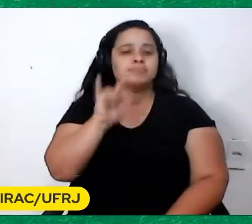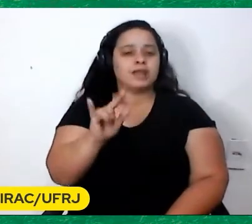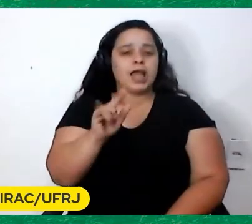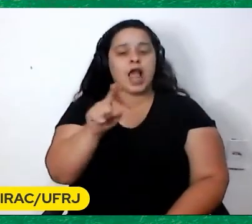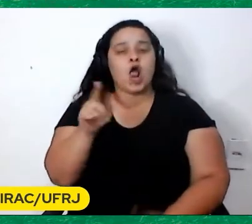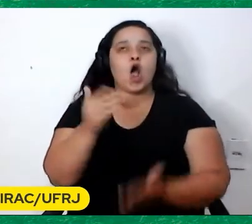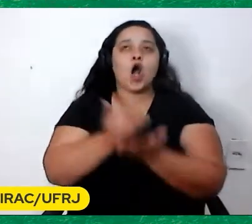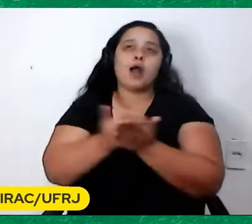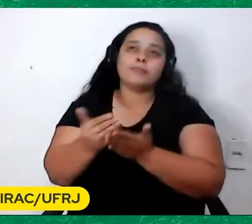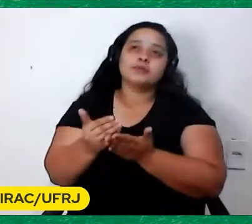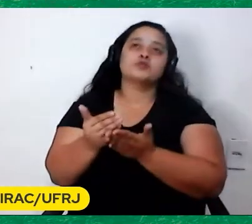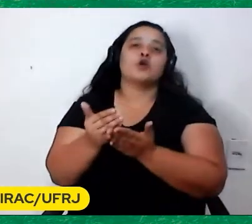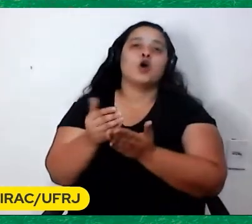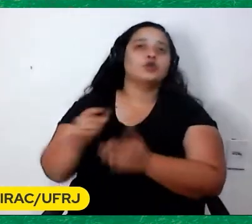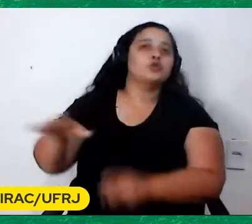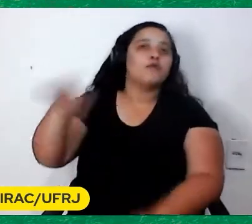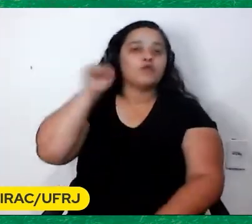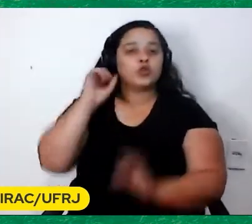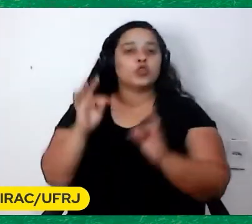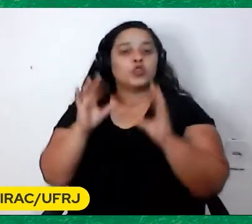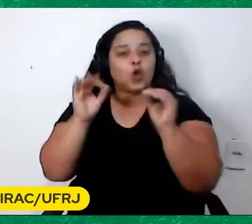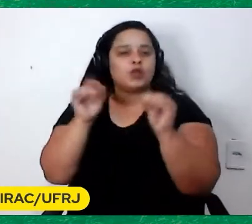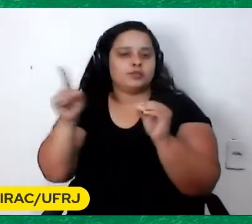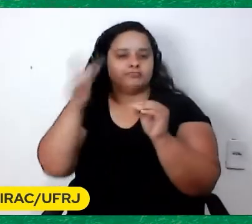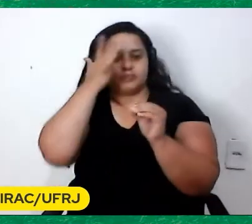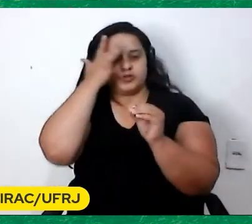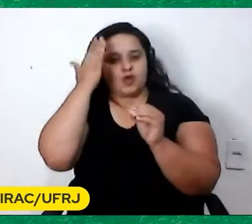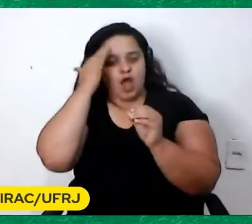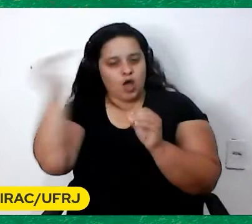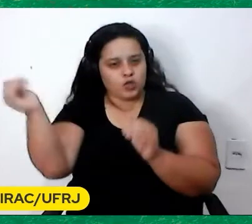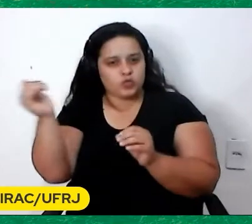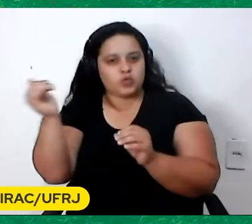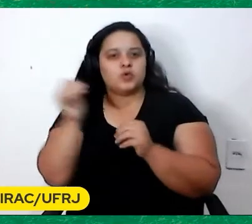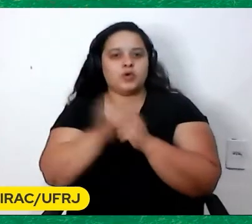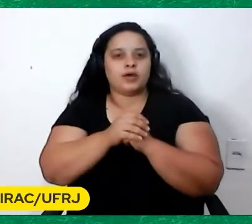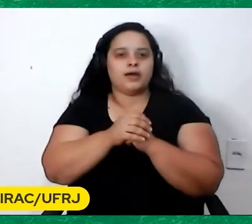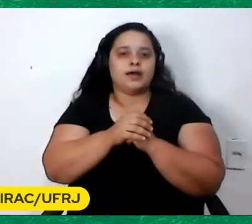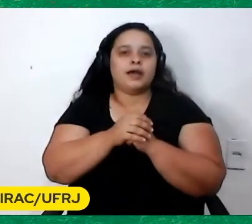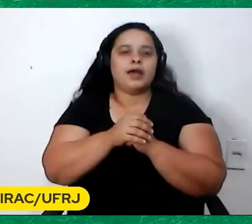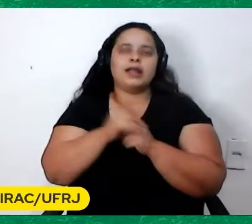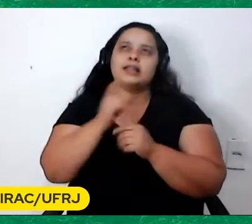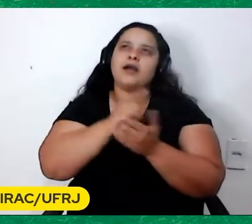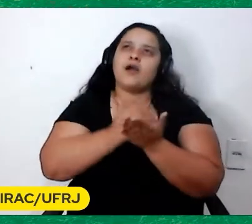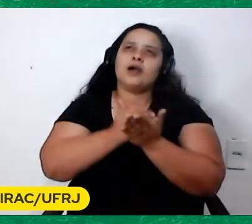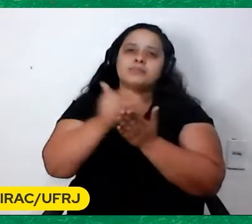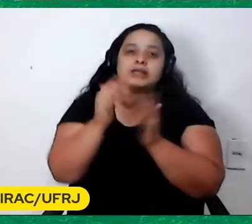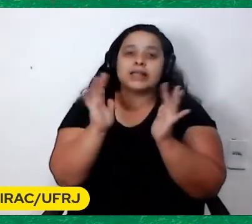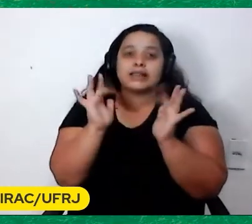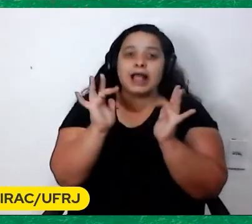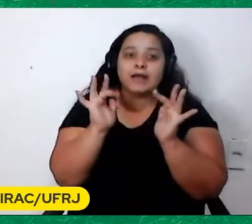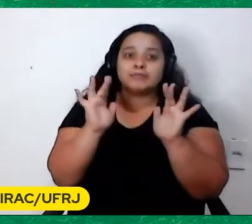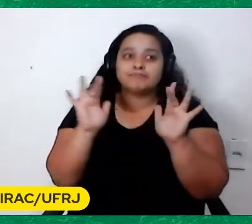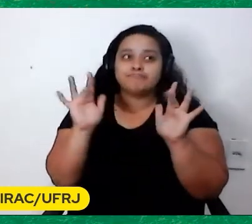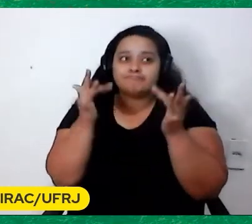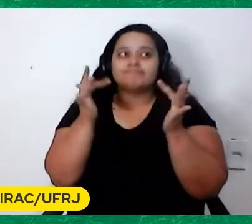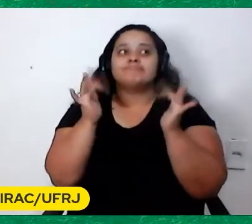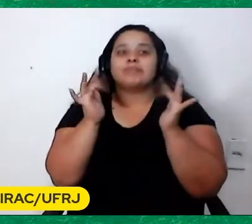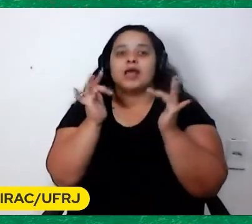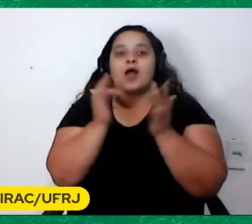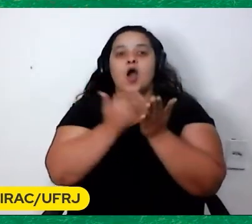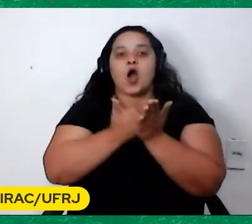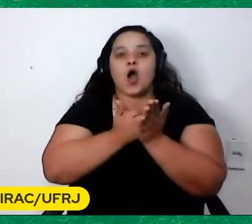Todos os discos do Lupicínio E começou A gente estava no começo Do relacionamento E ele começou A juntar